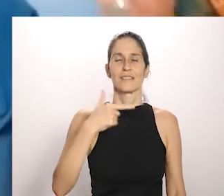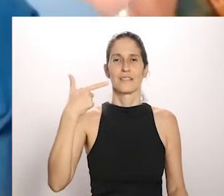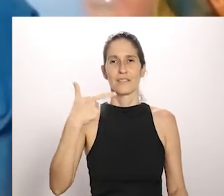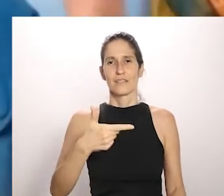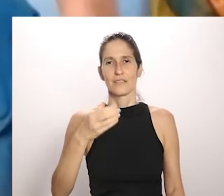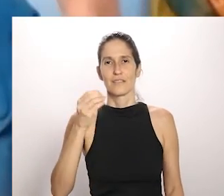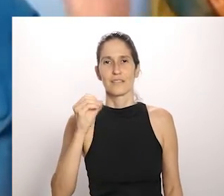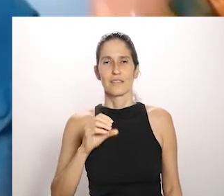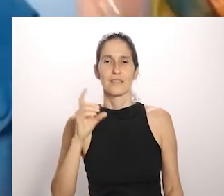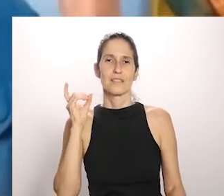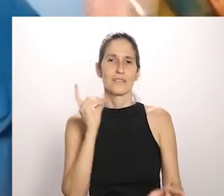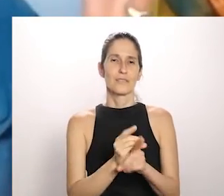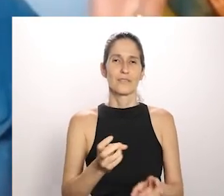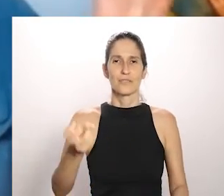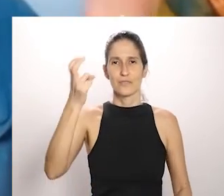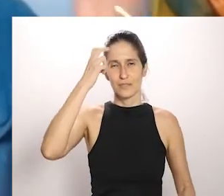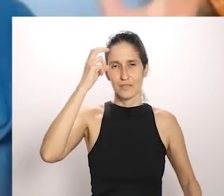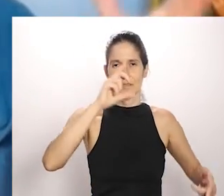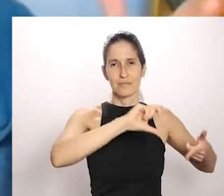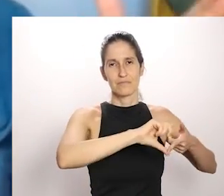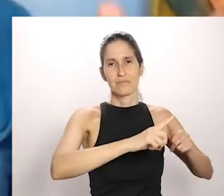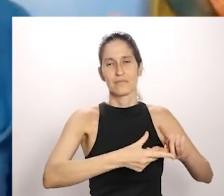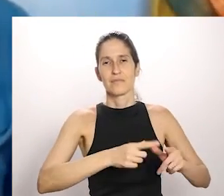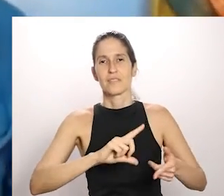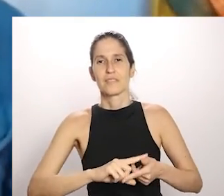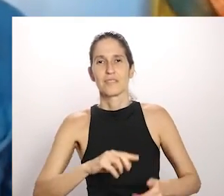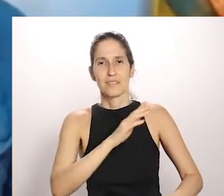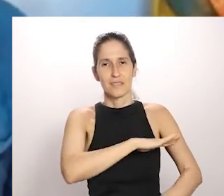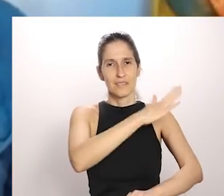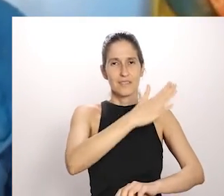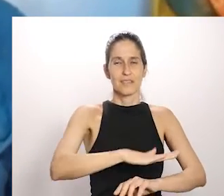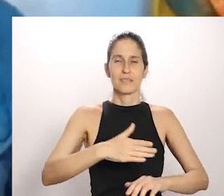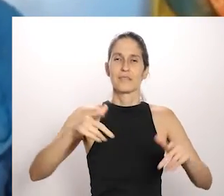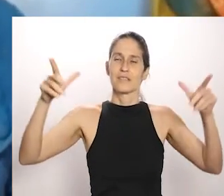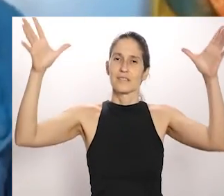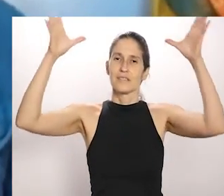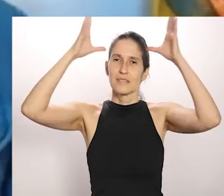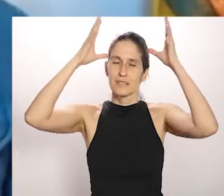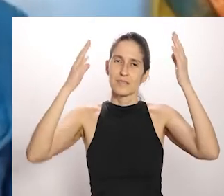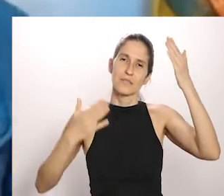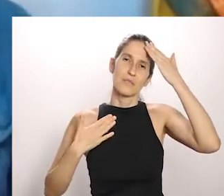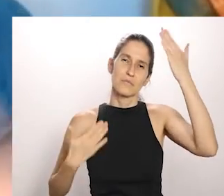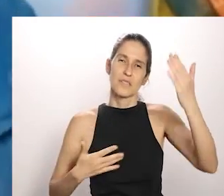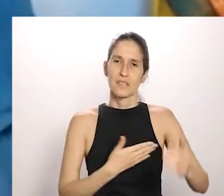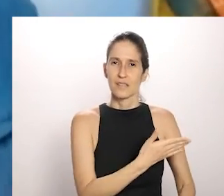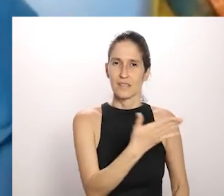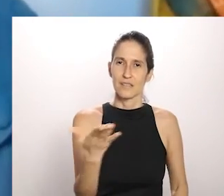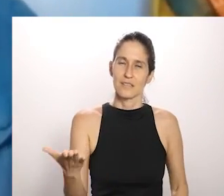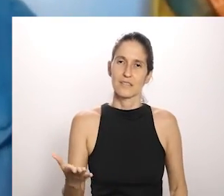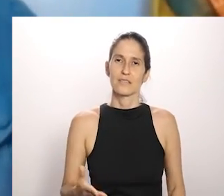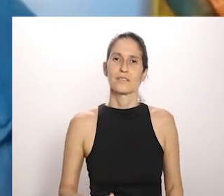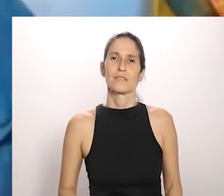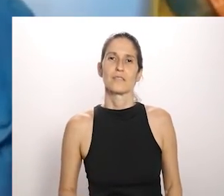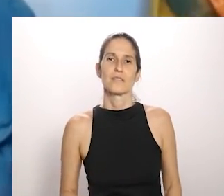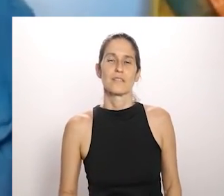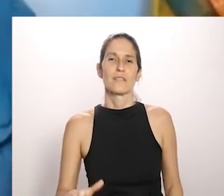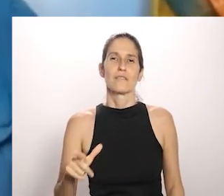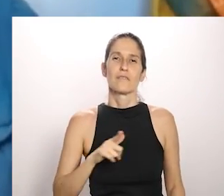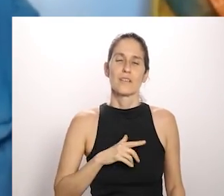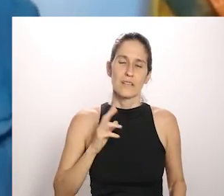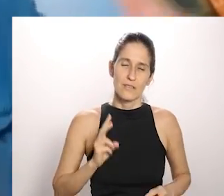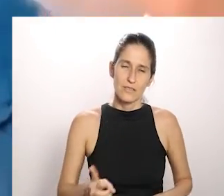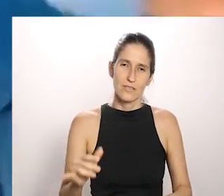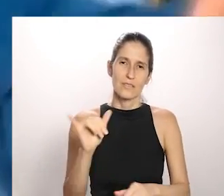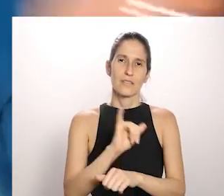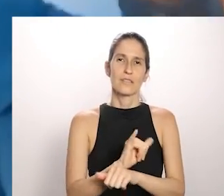encontro de culturas tradicionais da Chapada dos Veadeiros Obrigado a todo mundo que entrou aqui no Zoom que entrou pelo YouTube esse conteúdo vai